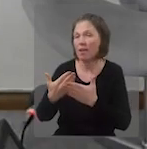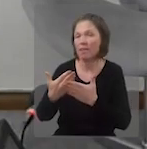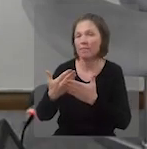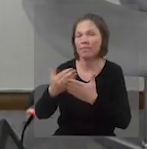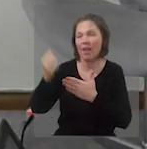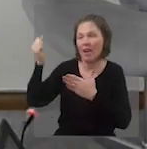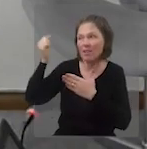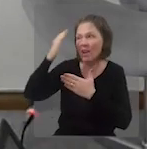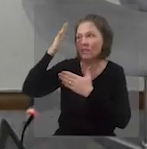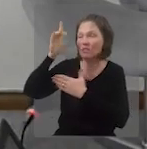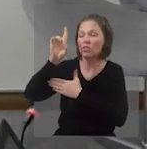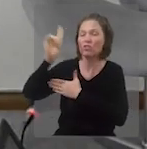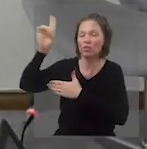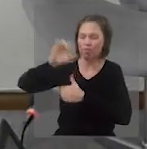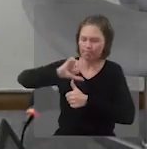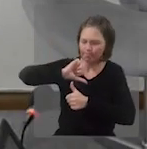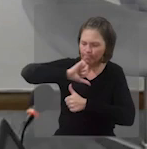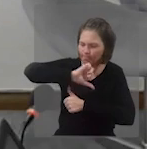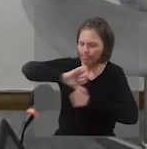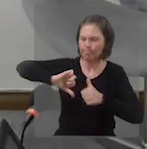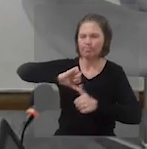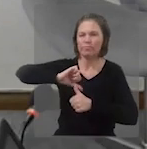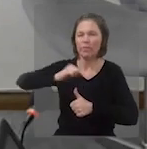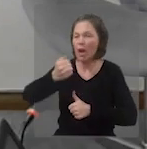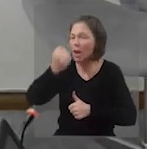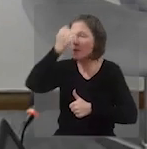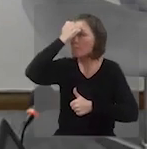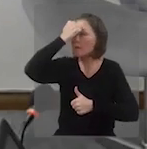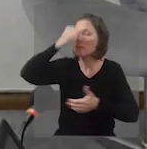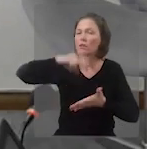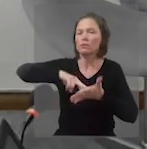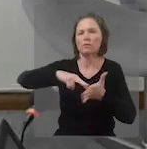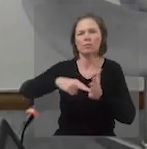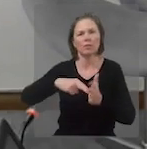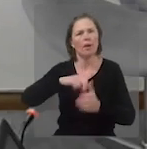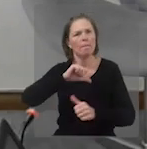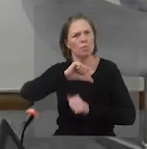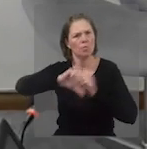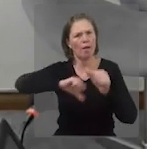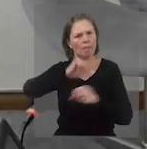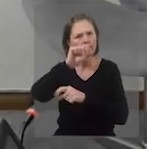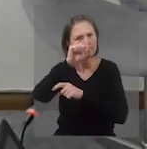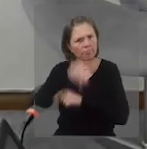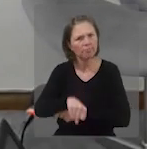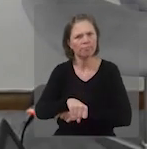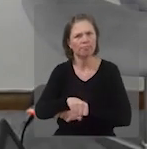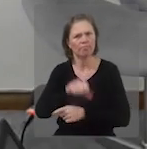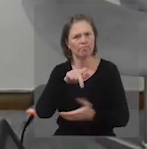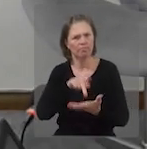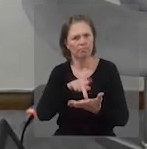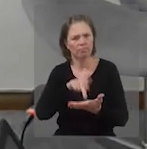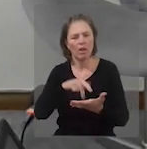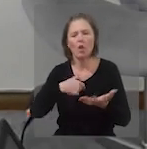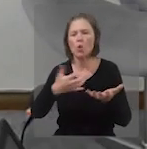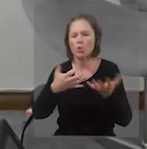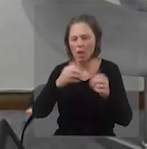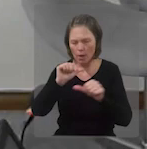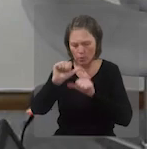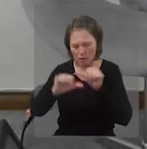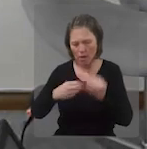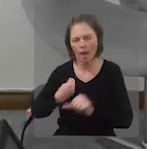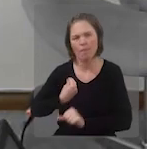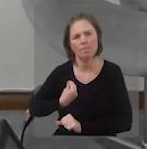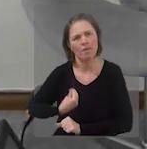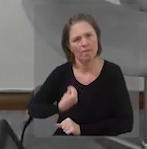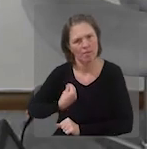na graça de Deus, com o espírito de mudança. arrependimento significa mudar. E eu quero mudar a minha vida